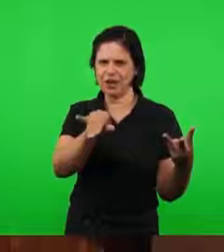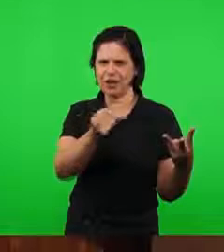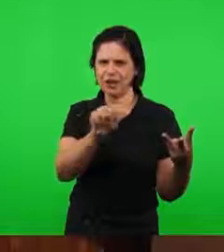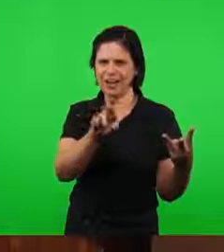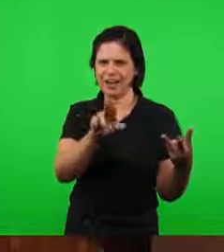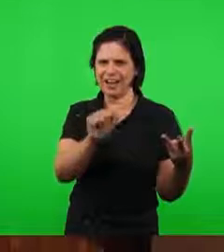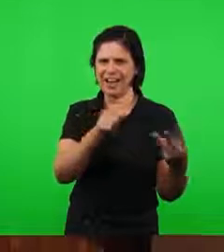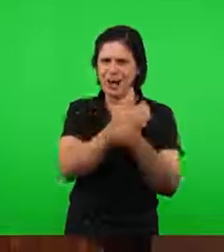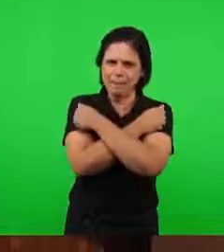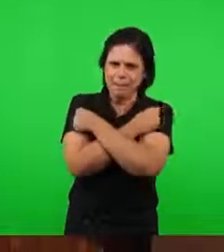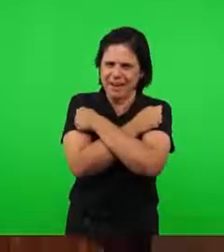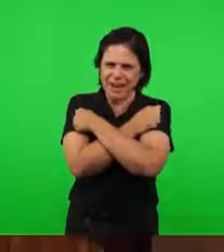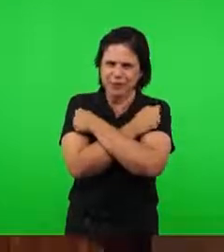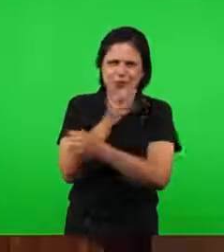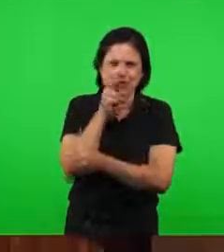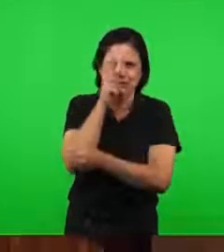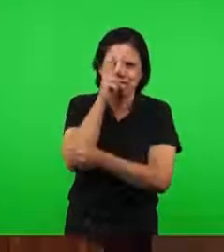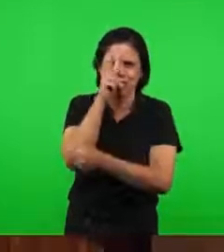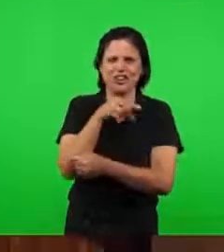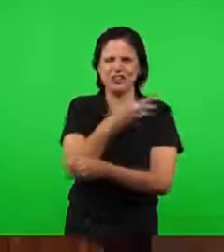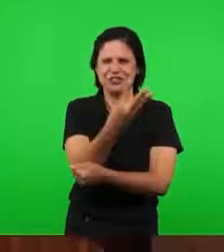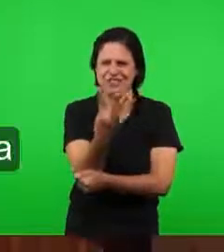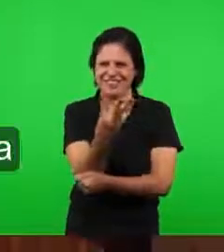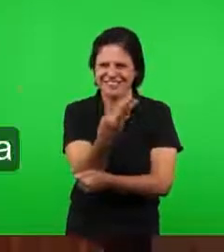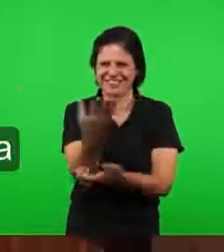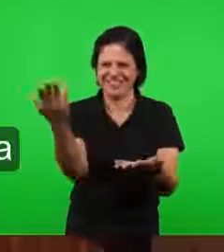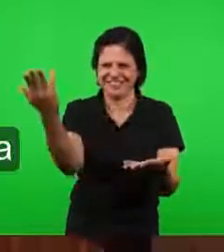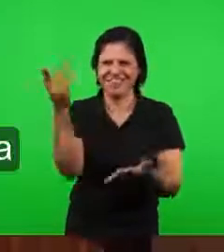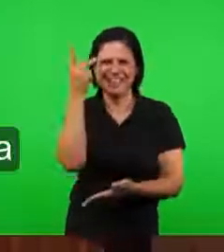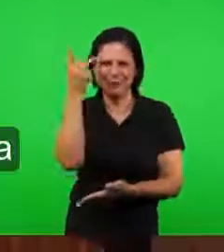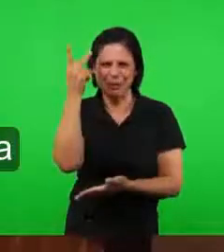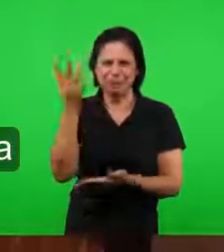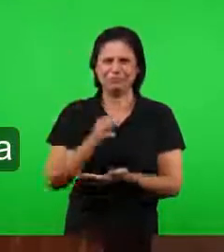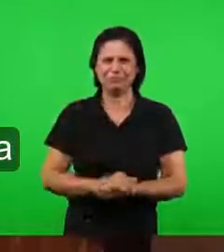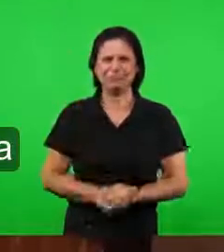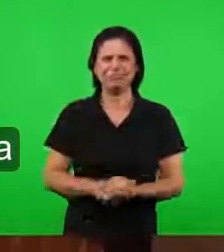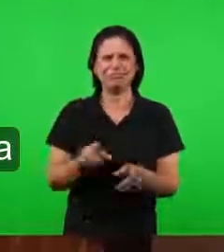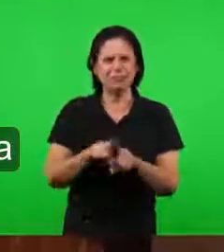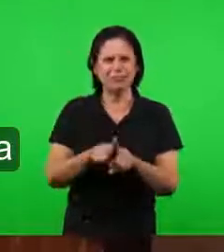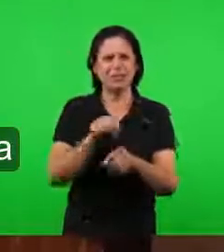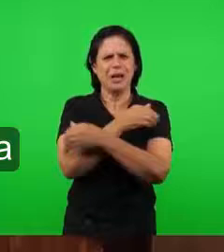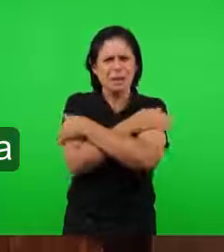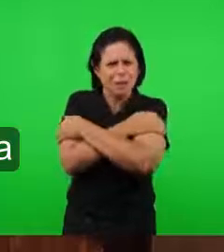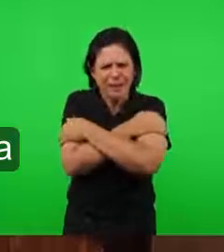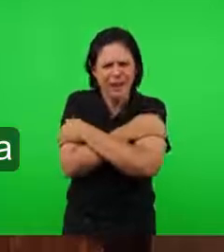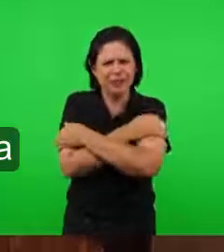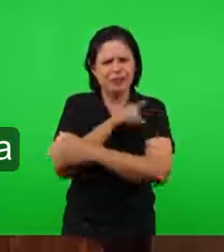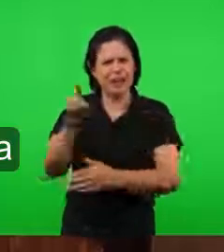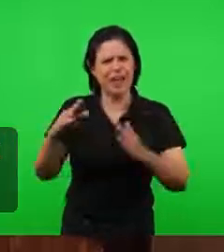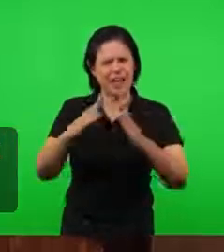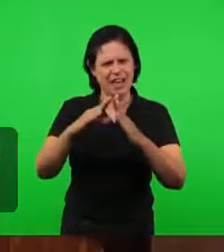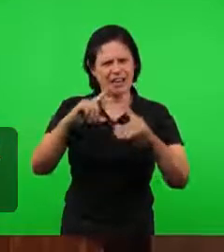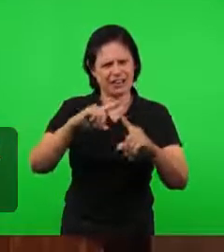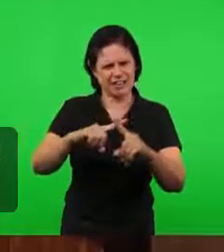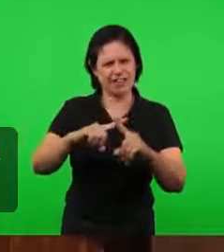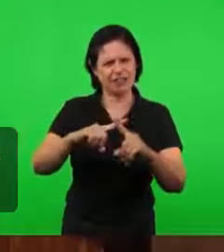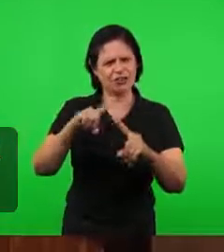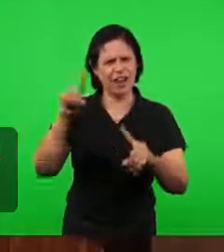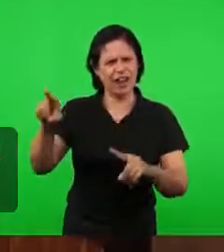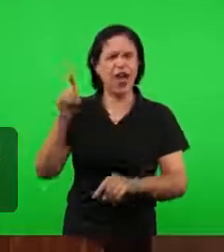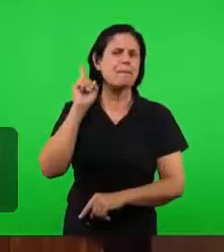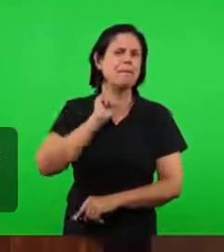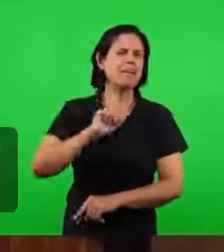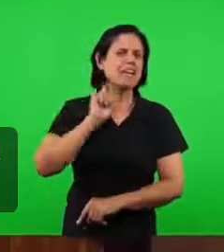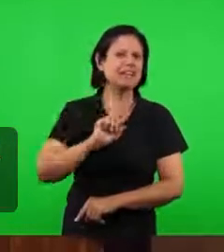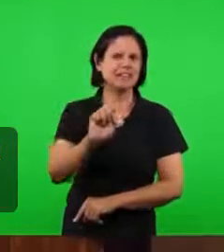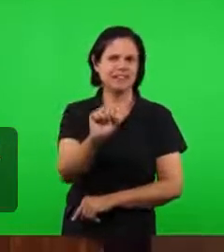irmãos. E também, mesmo tempo, um abraço à Igreja em Santa Margarida, no estado de Minas